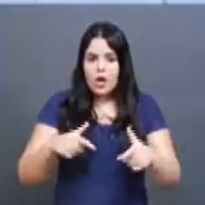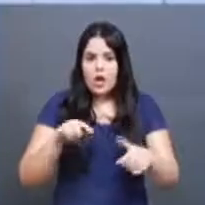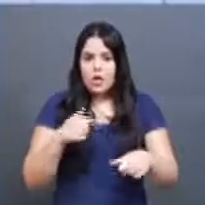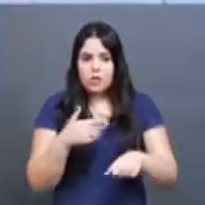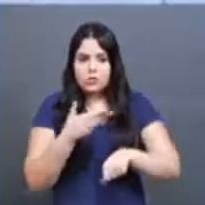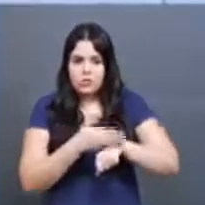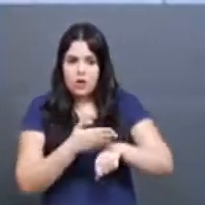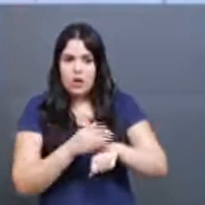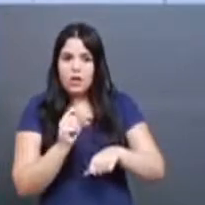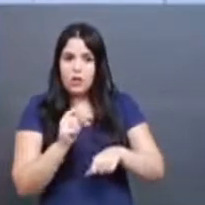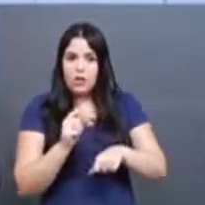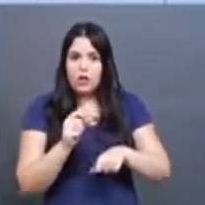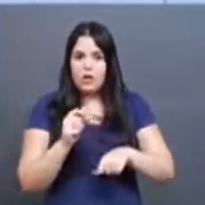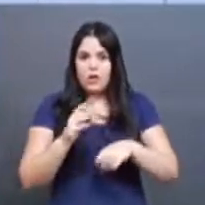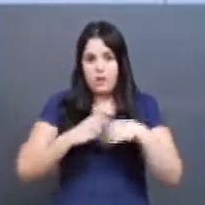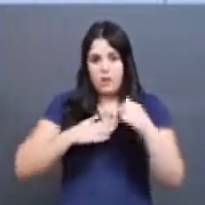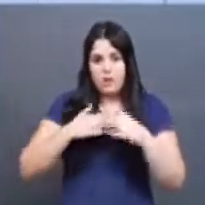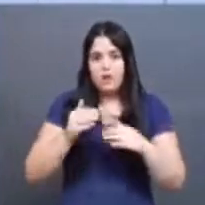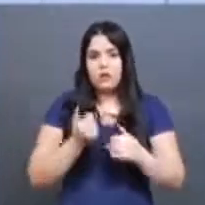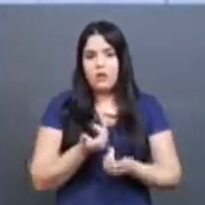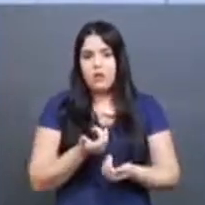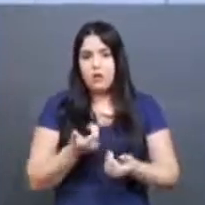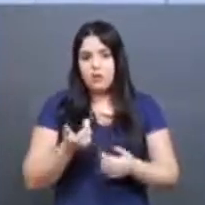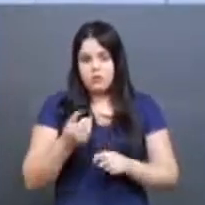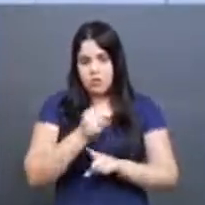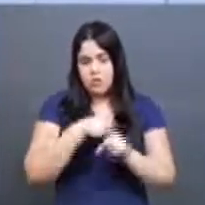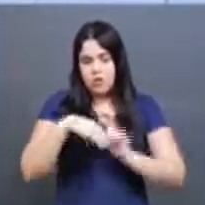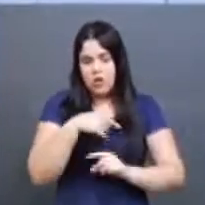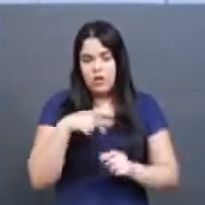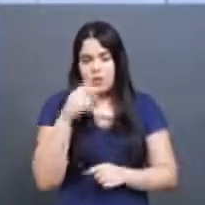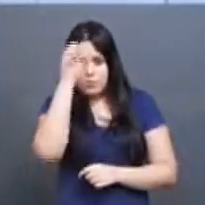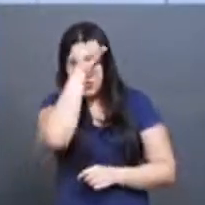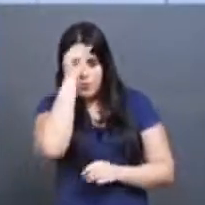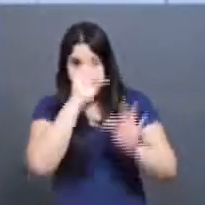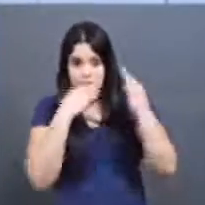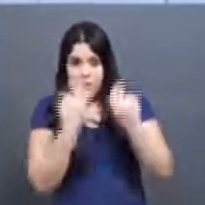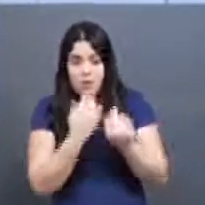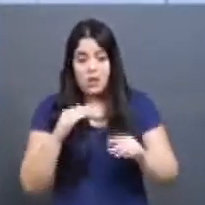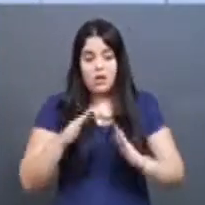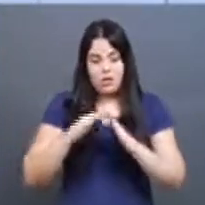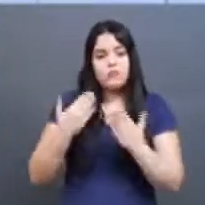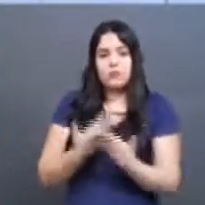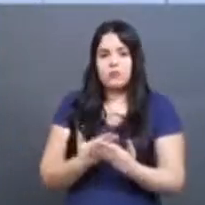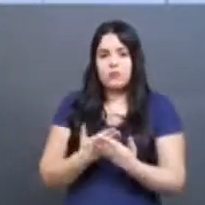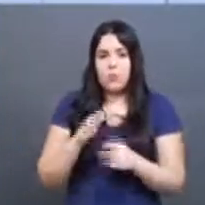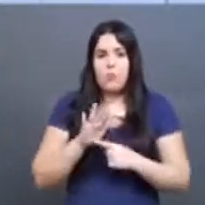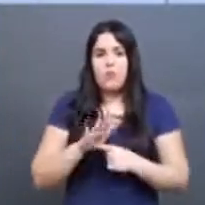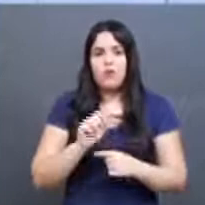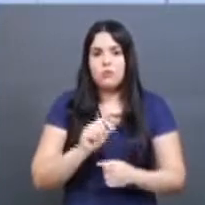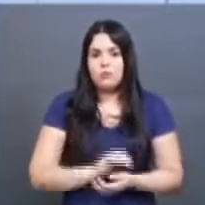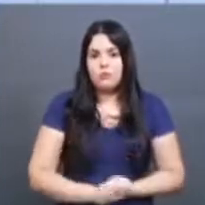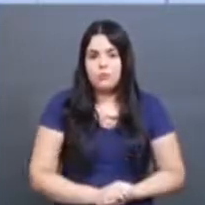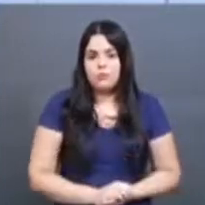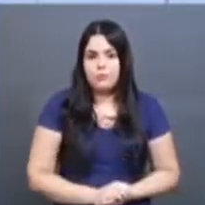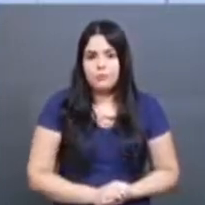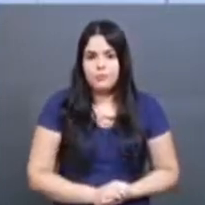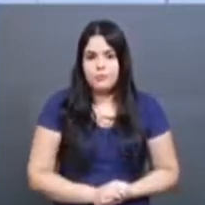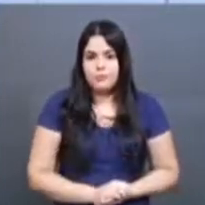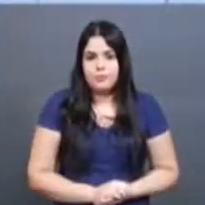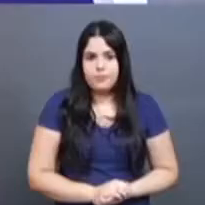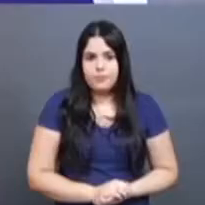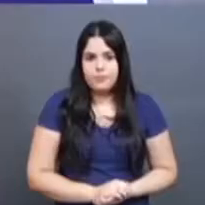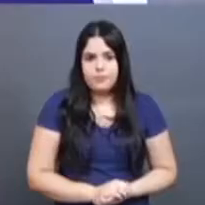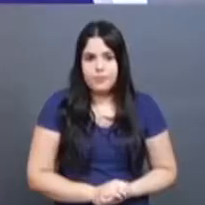as relações sociais, que a gente começou a aprender na família, então, na escola que ele se revela, sim. É assim que